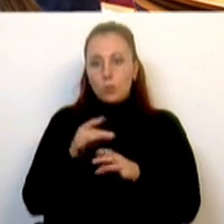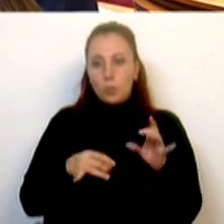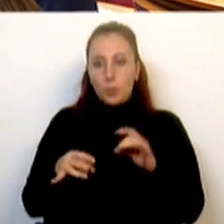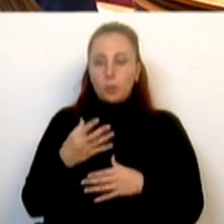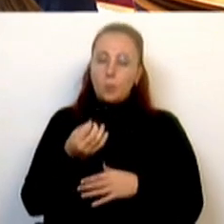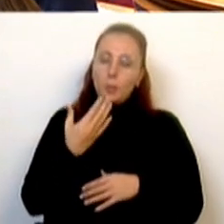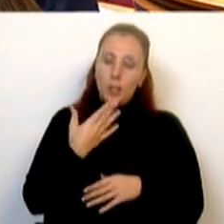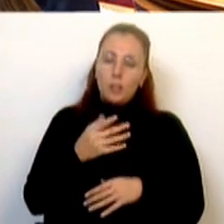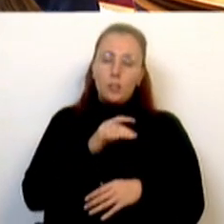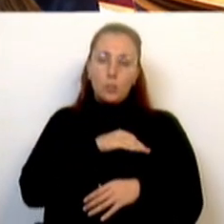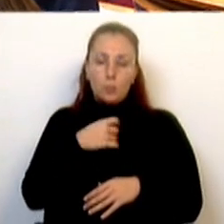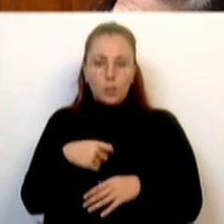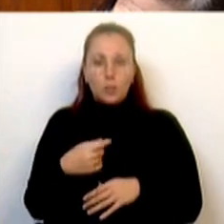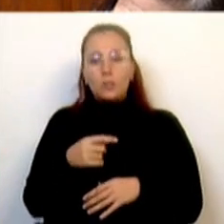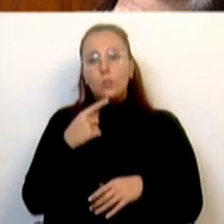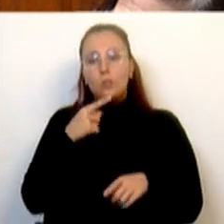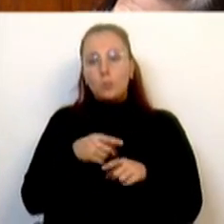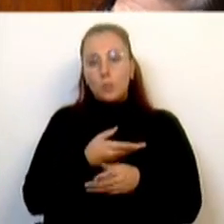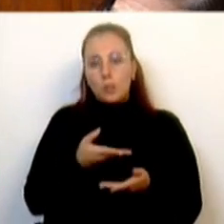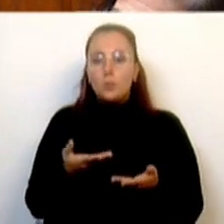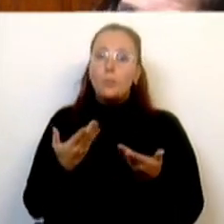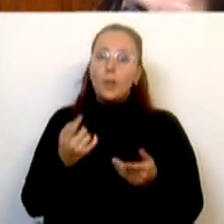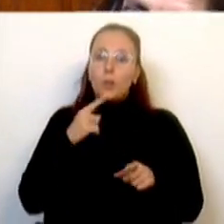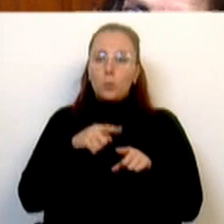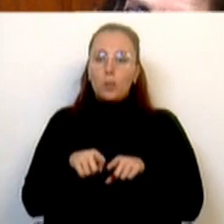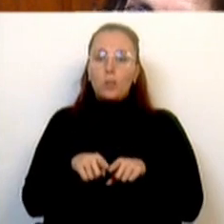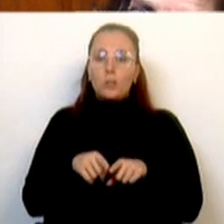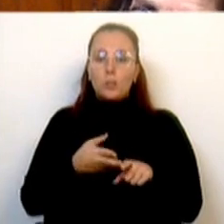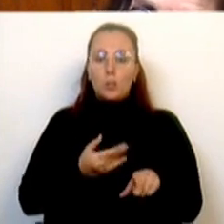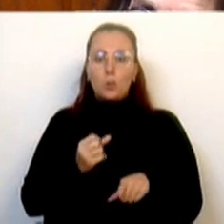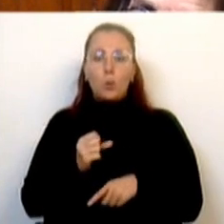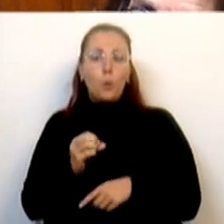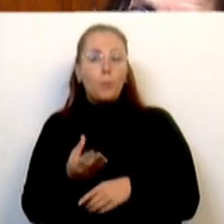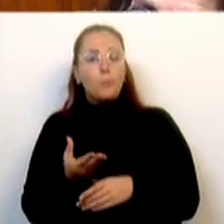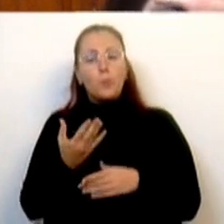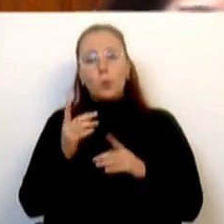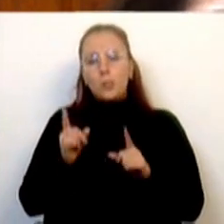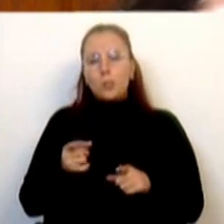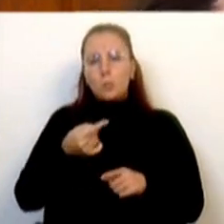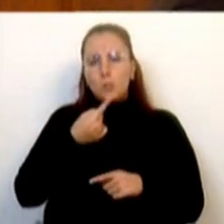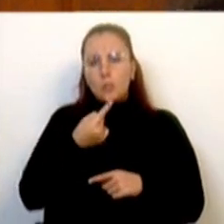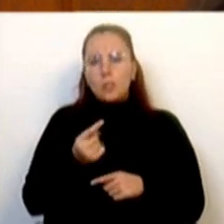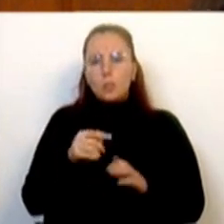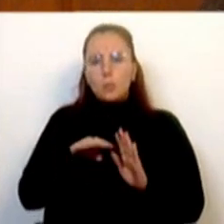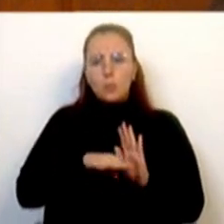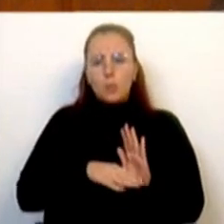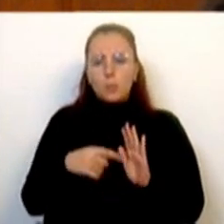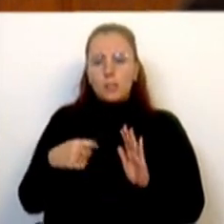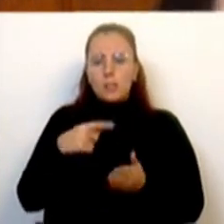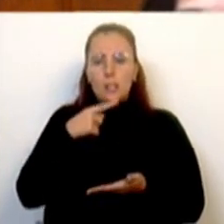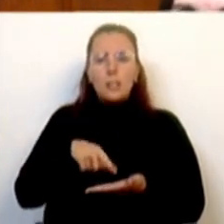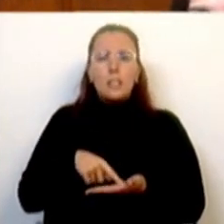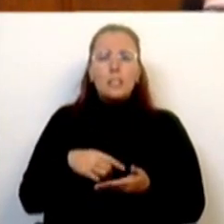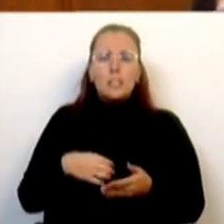Muito obrigado, Presidente. Srs. e Srs. Deputados, Sr. Deputado Diogo Pacheco da Morim, começo por referir que o programa da Presidência Belga